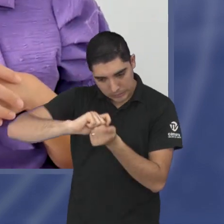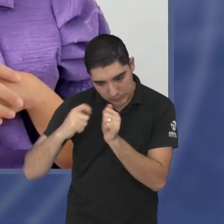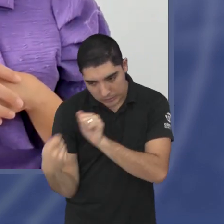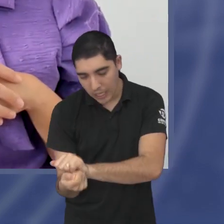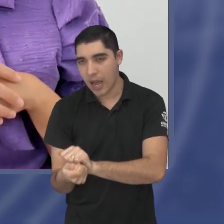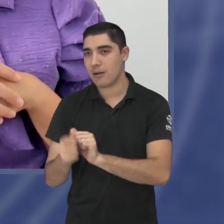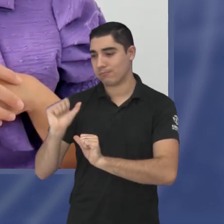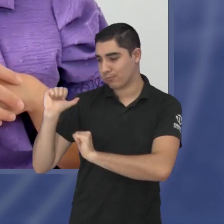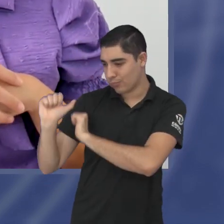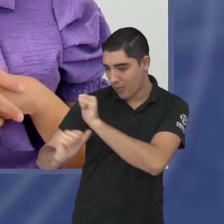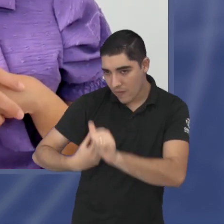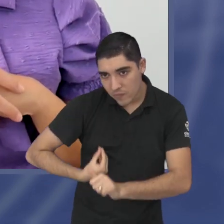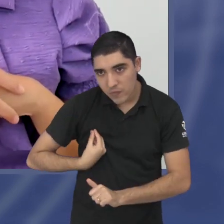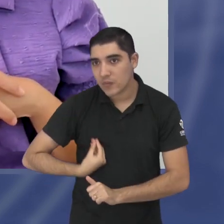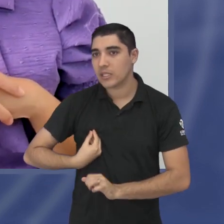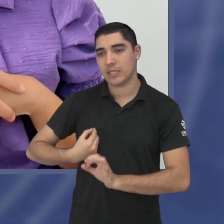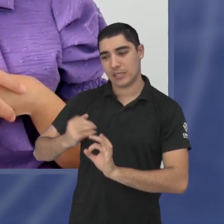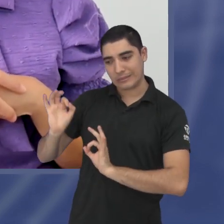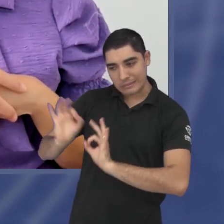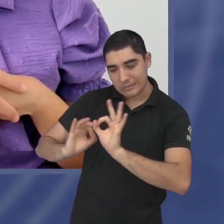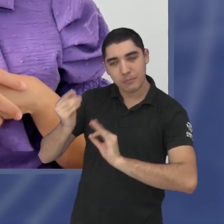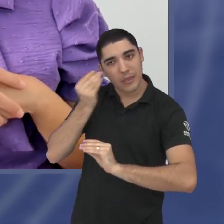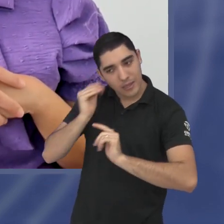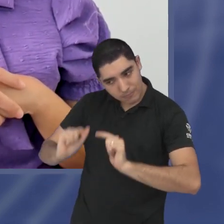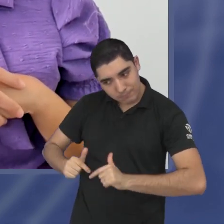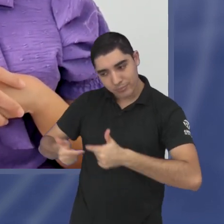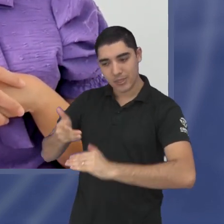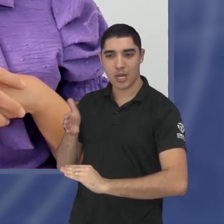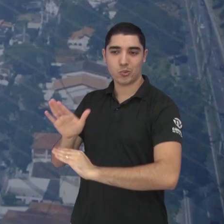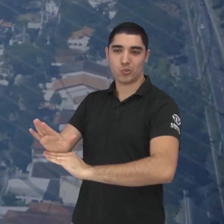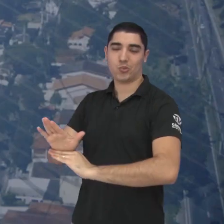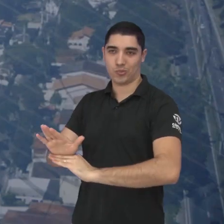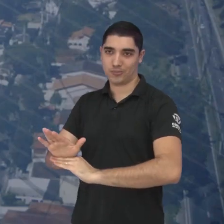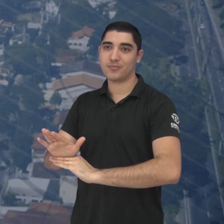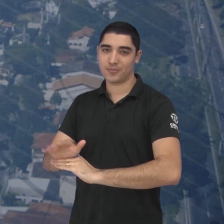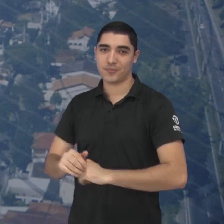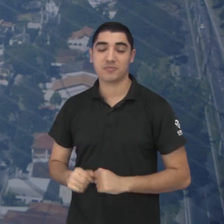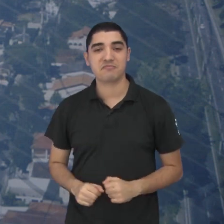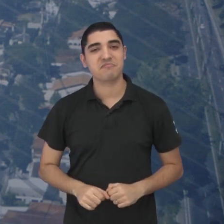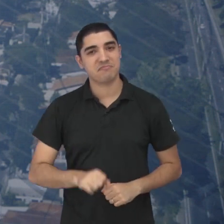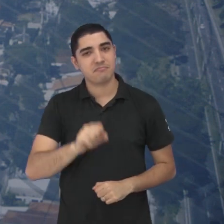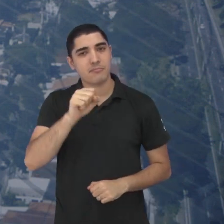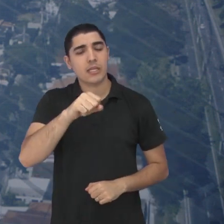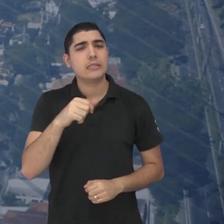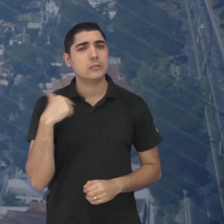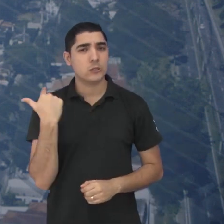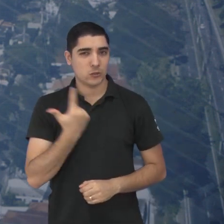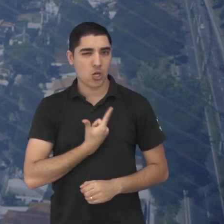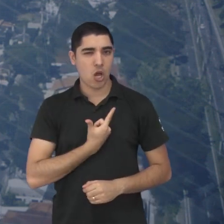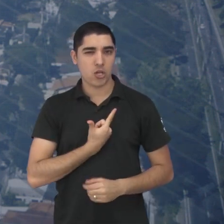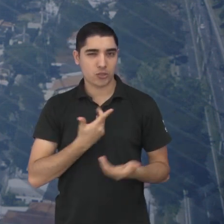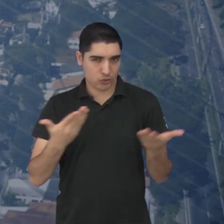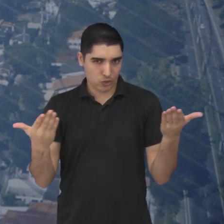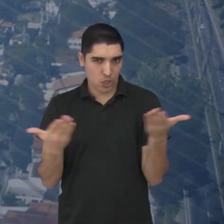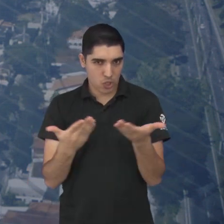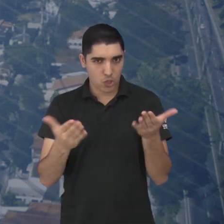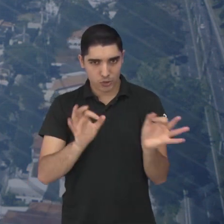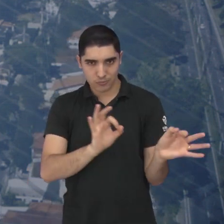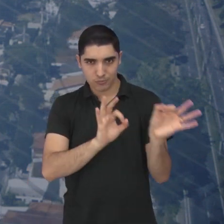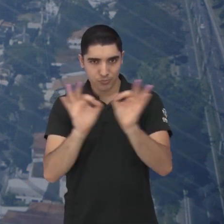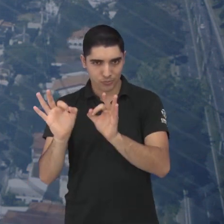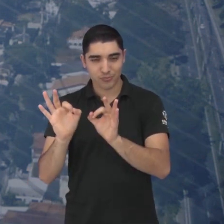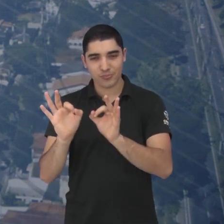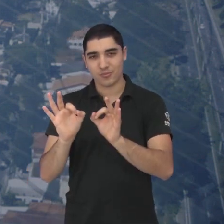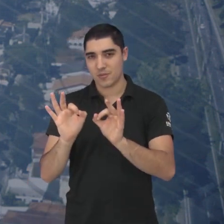à realidade que a gente tem de fato. Sim, sim. Bom, a gente separou ao longo do programa de hoje, dos nossos três